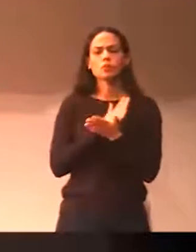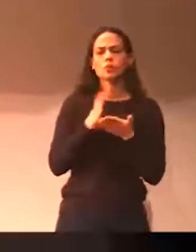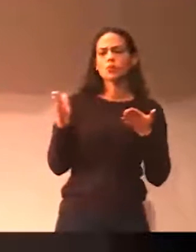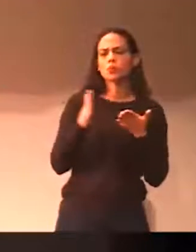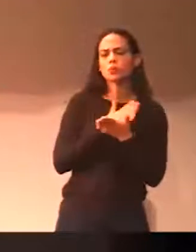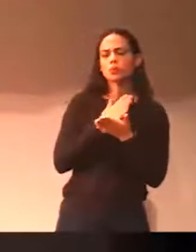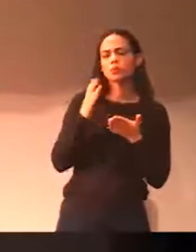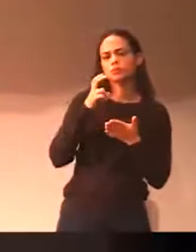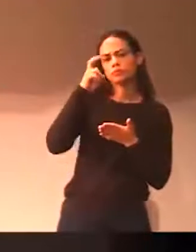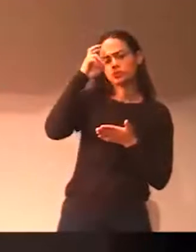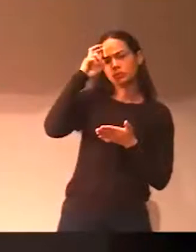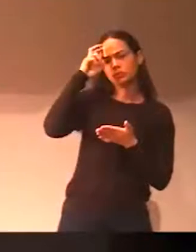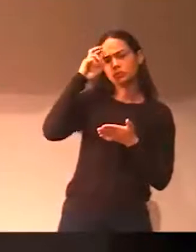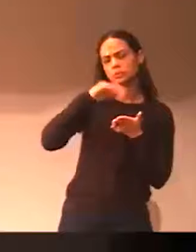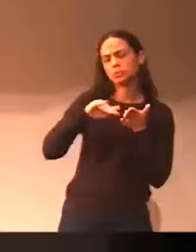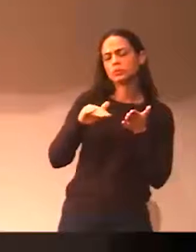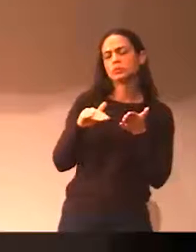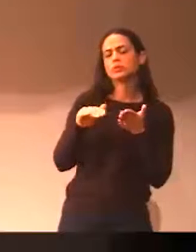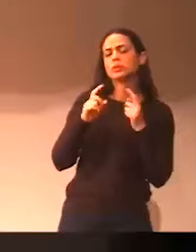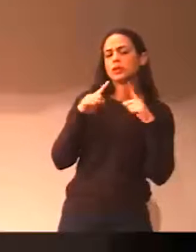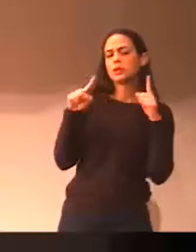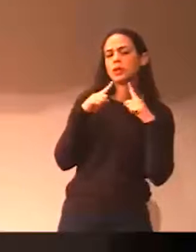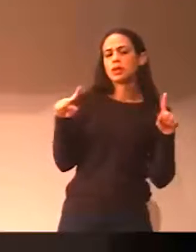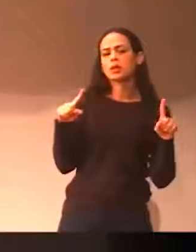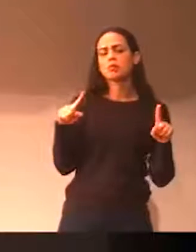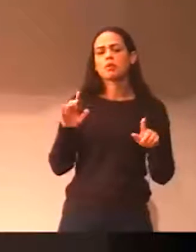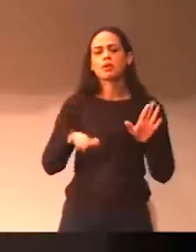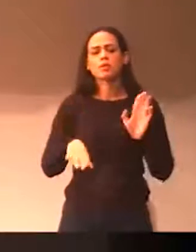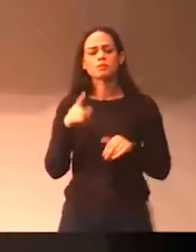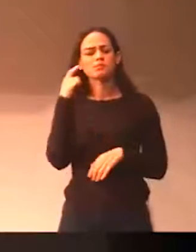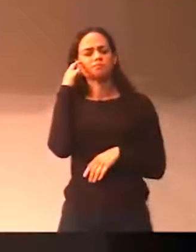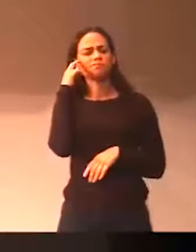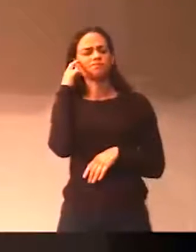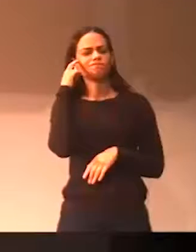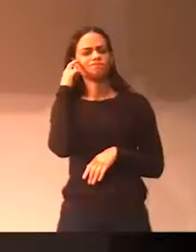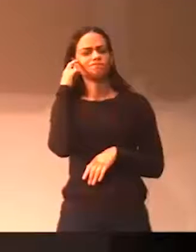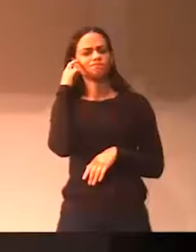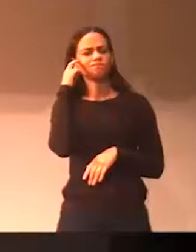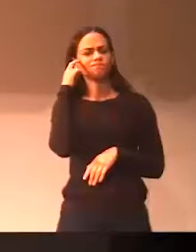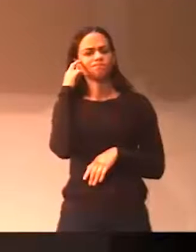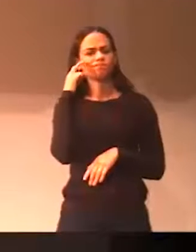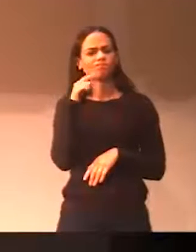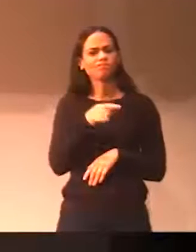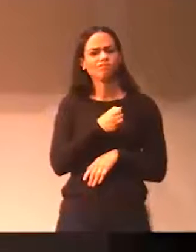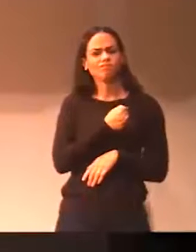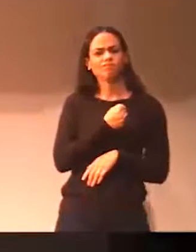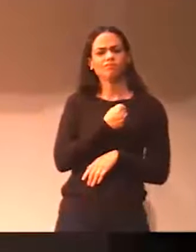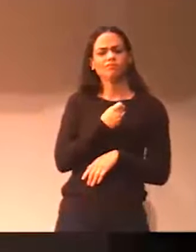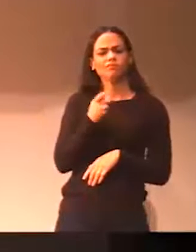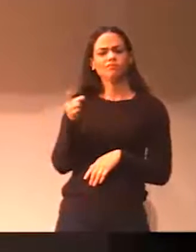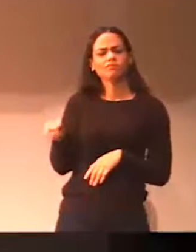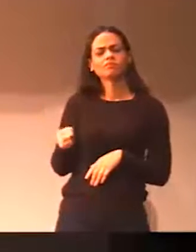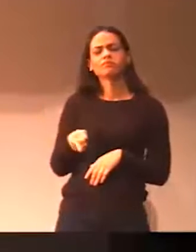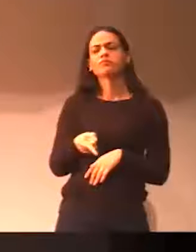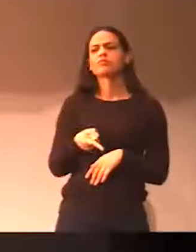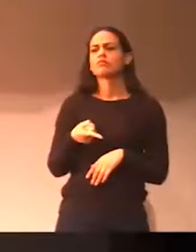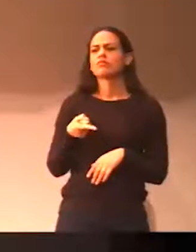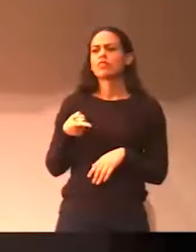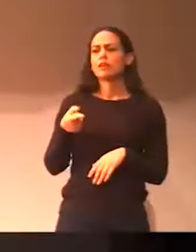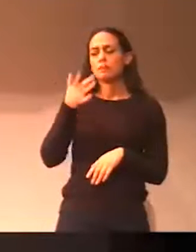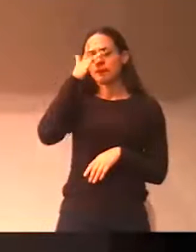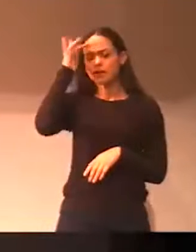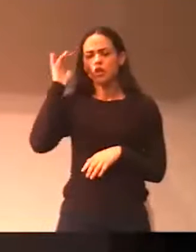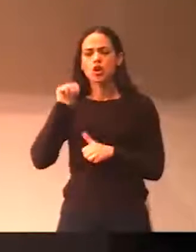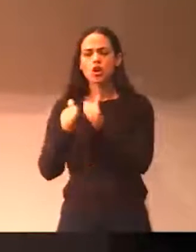é uma situação que pode parecer até covarde, no sentido de ele se esforça, ele paga a inscrição,